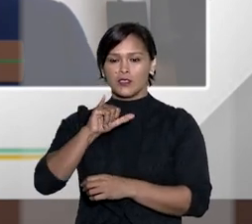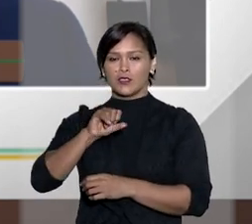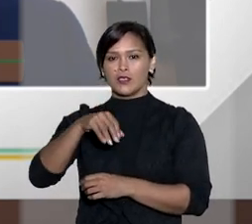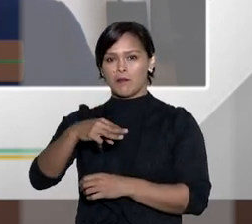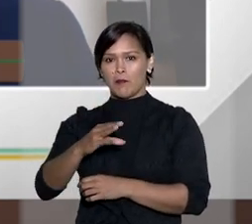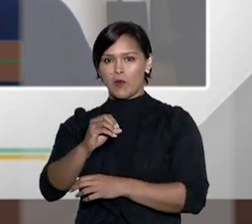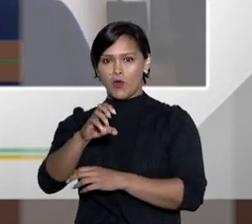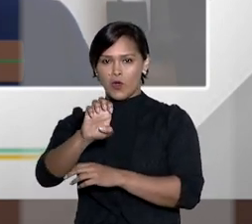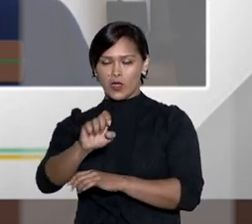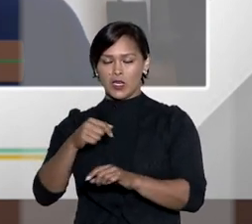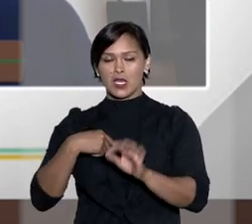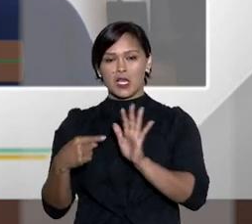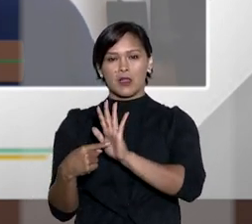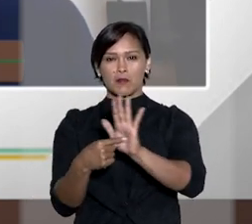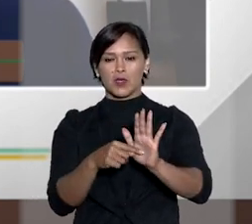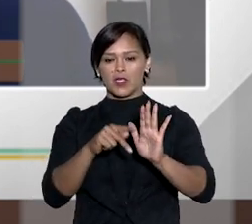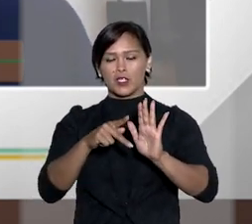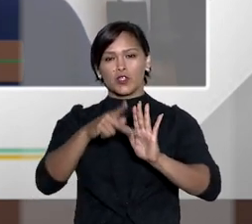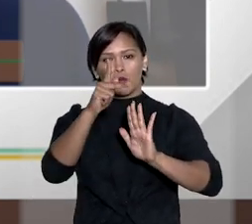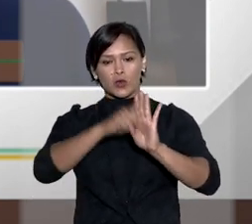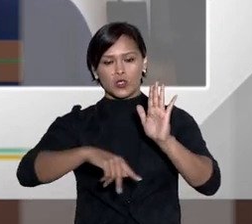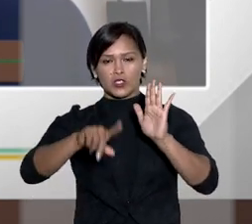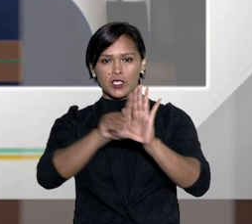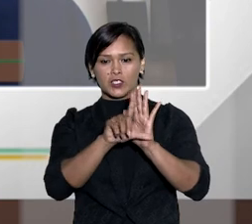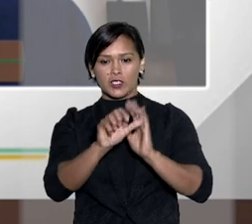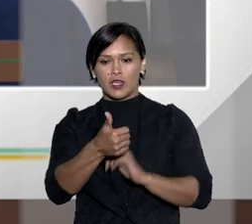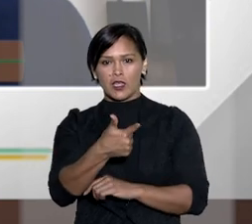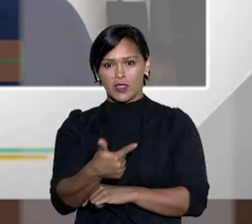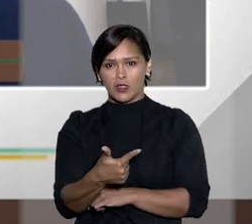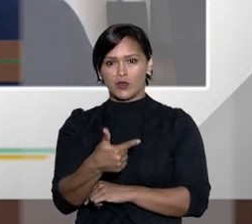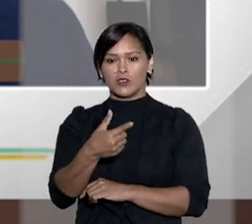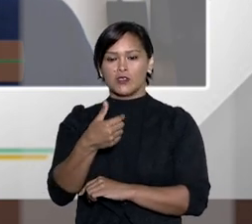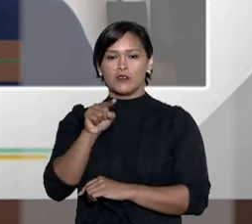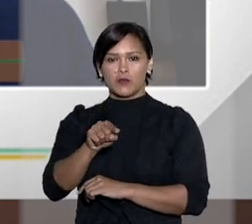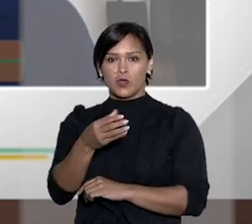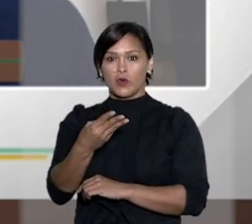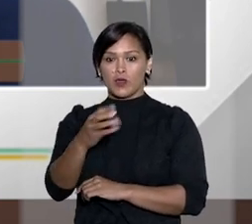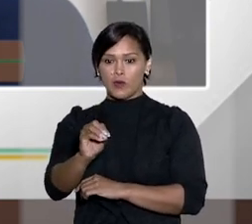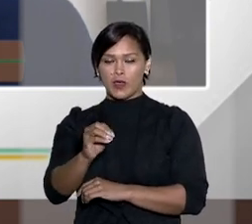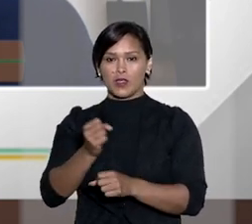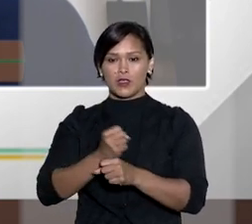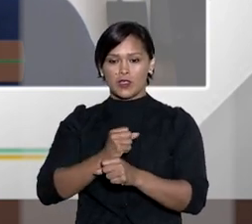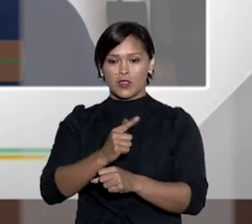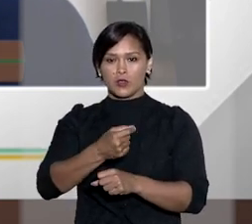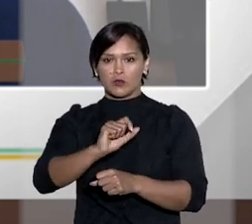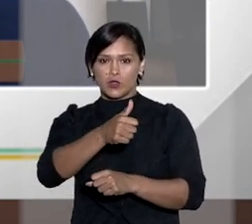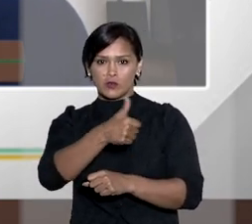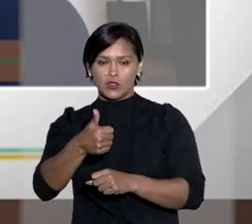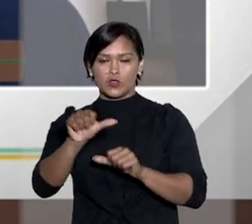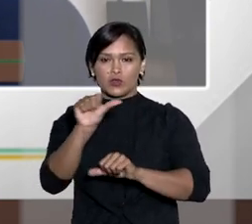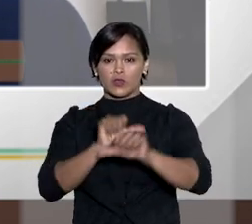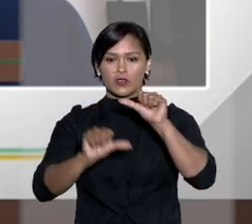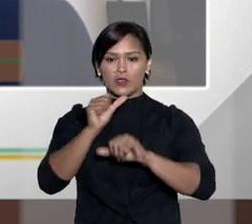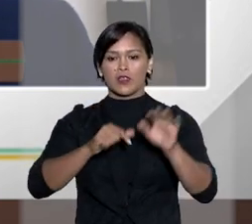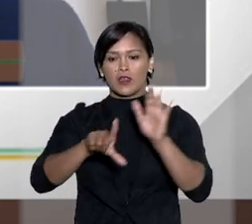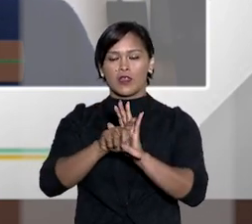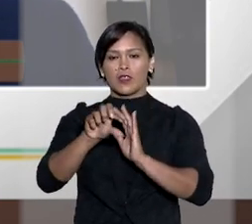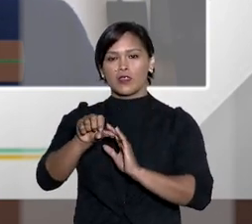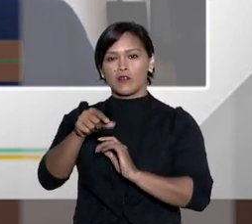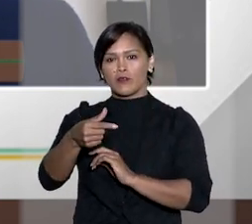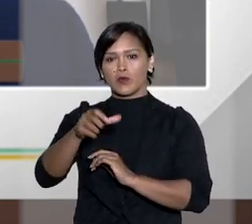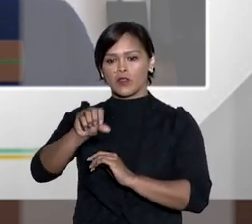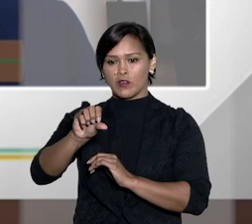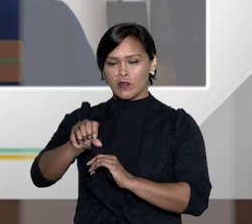a senadora Simone Tebet ela apresentou o PL 2040 de